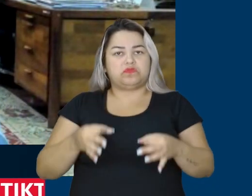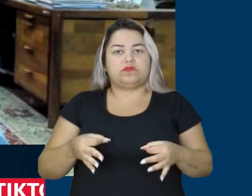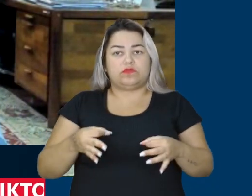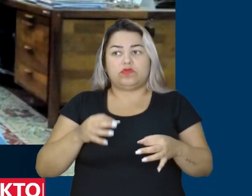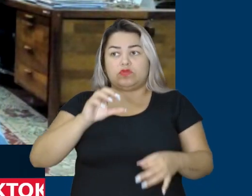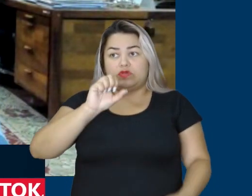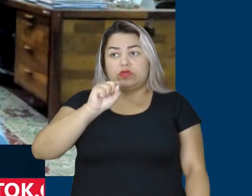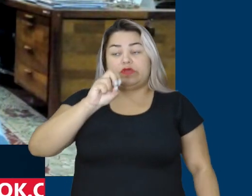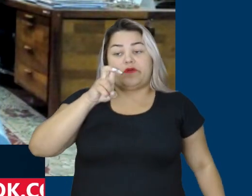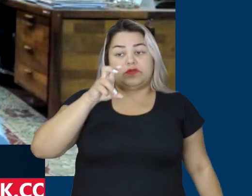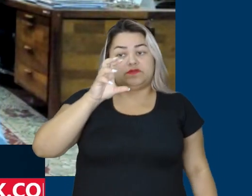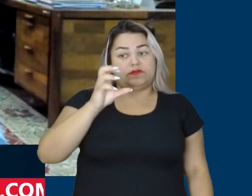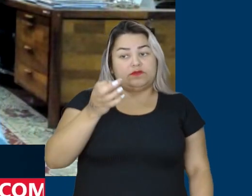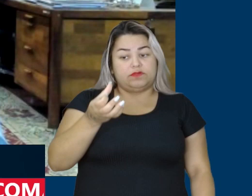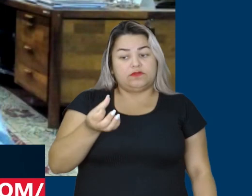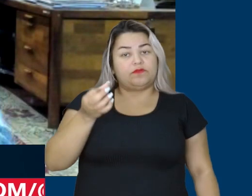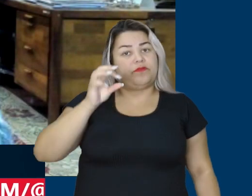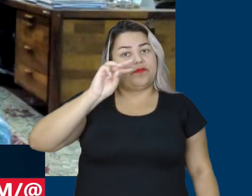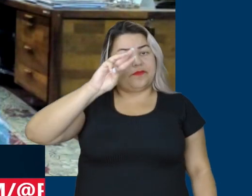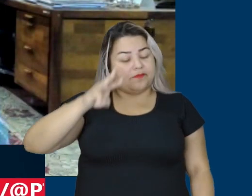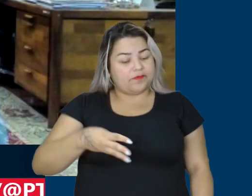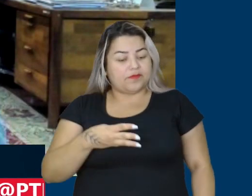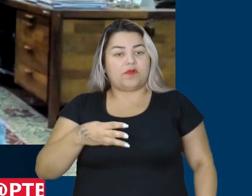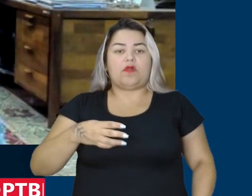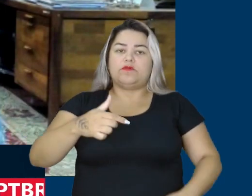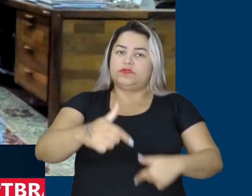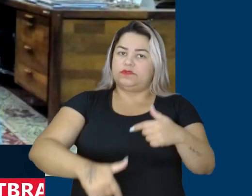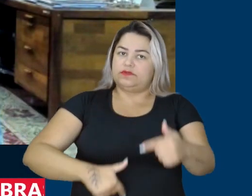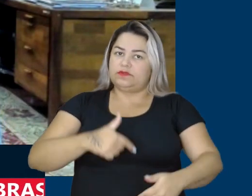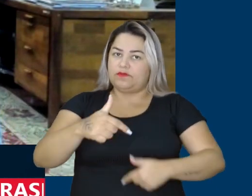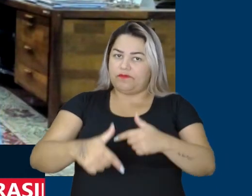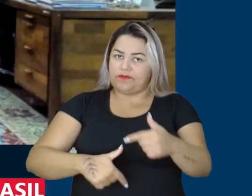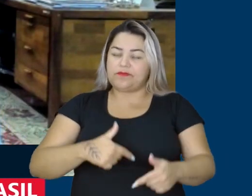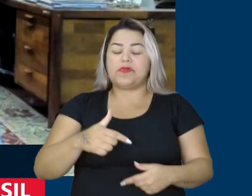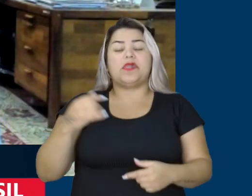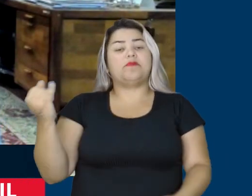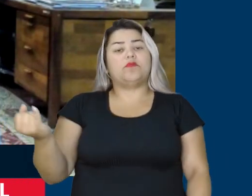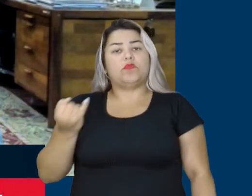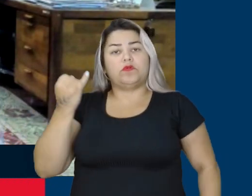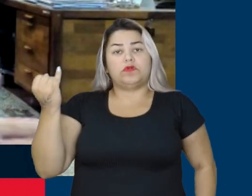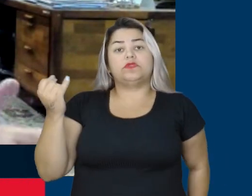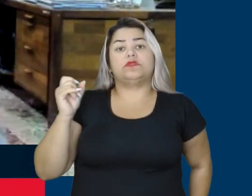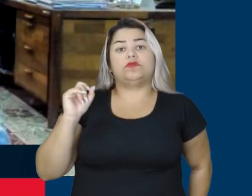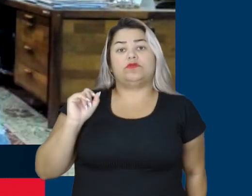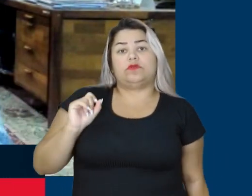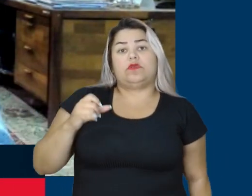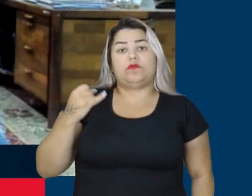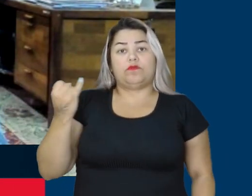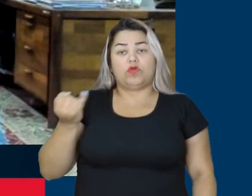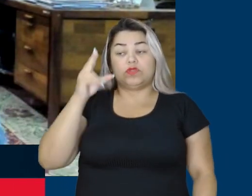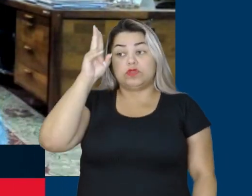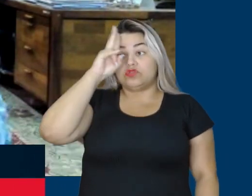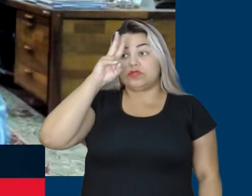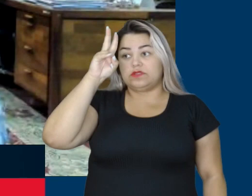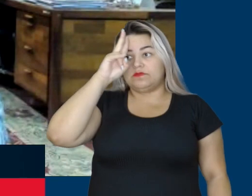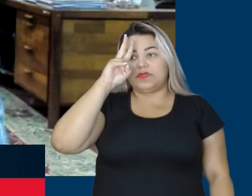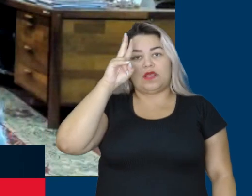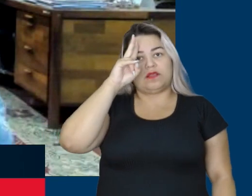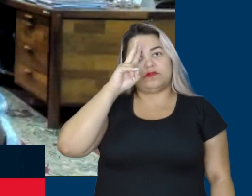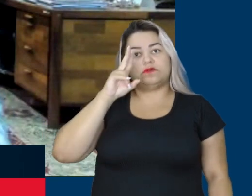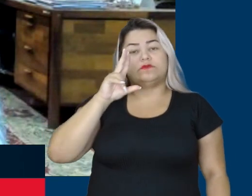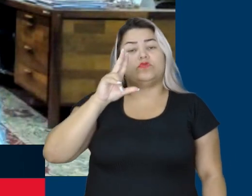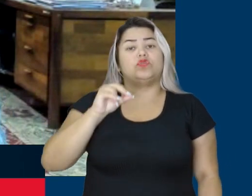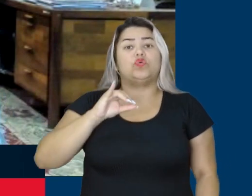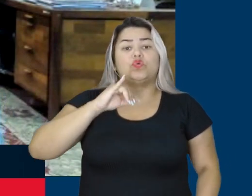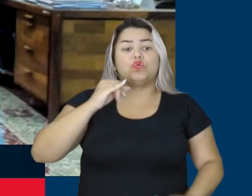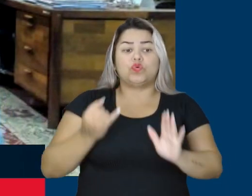856 mil novos empregos Caged. Isso é muito importante. É importante lembrar que não fossem